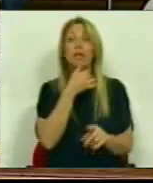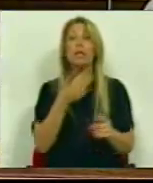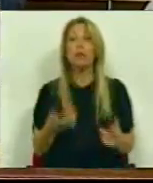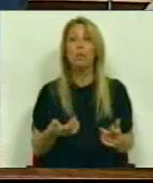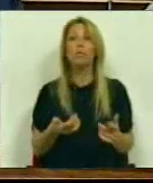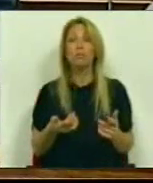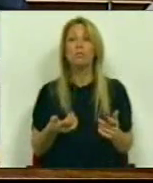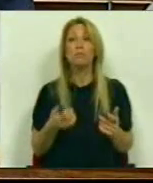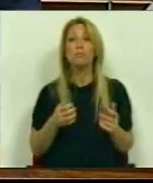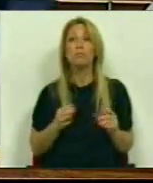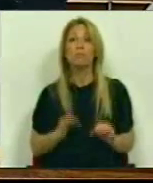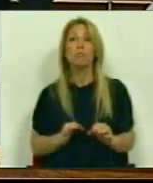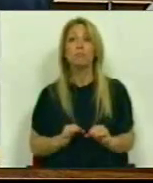fundo,